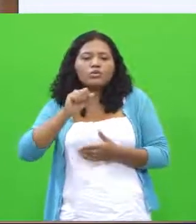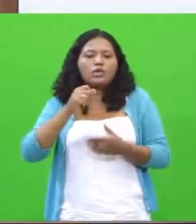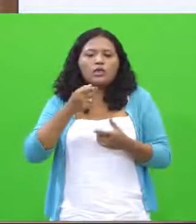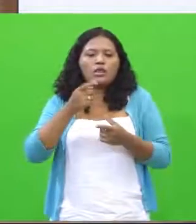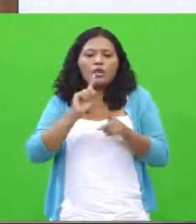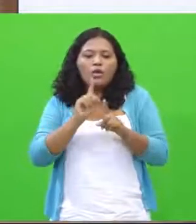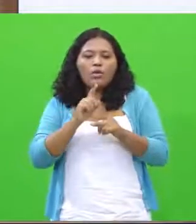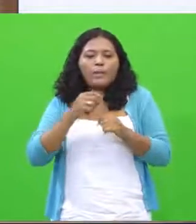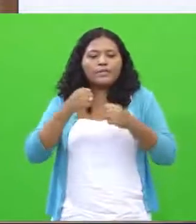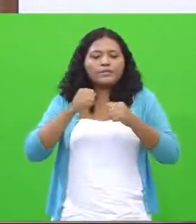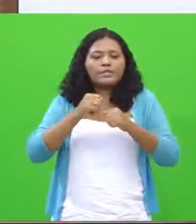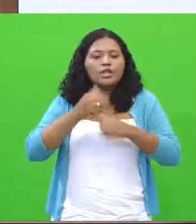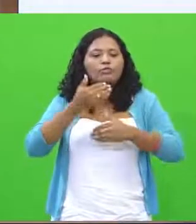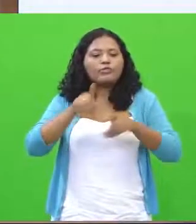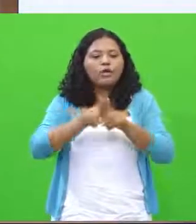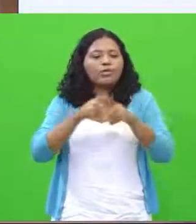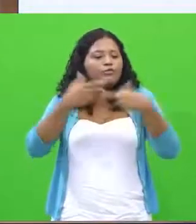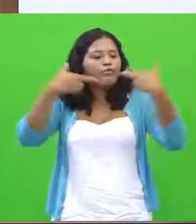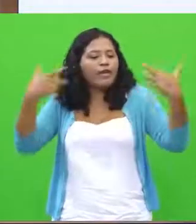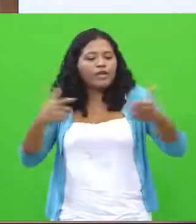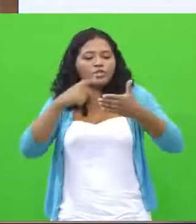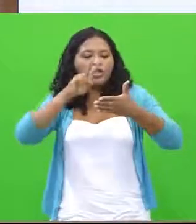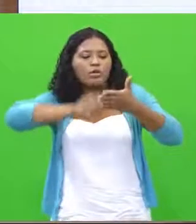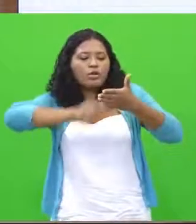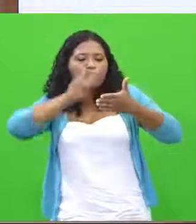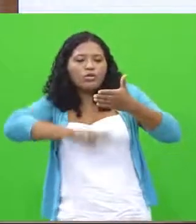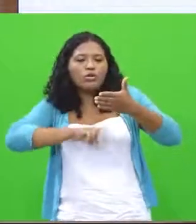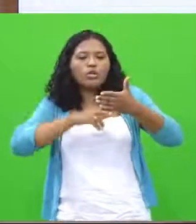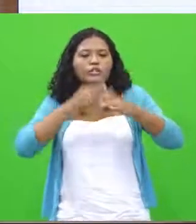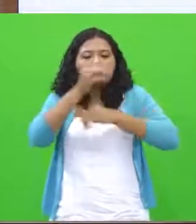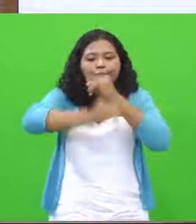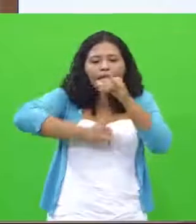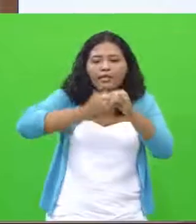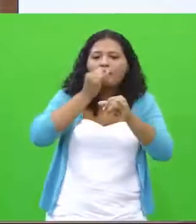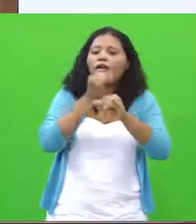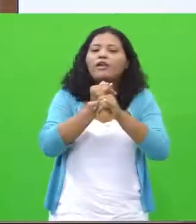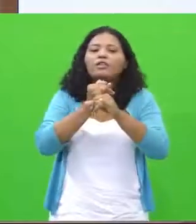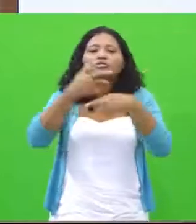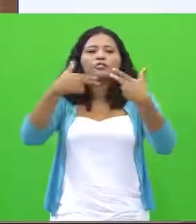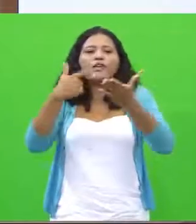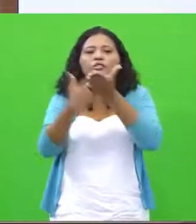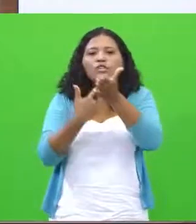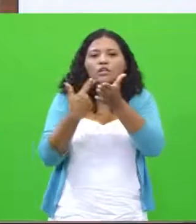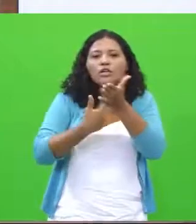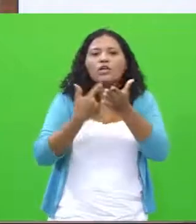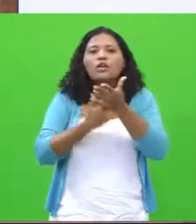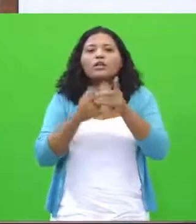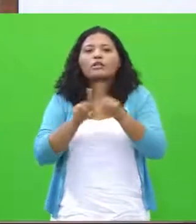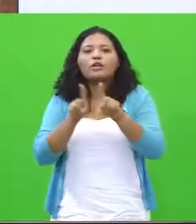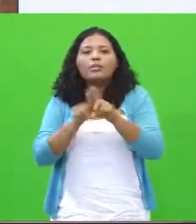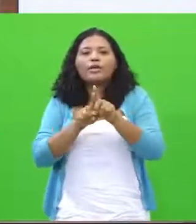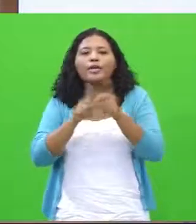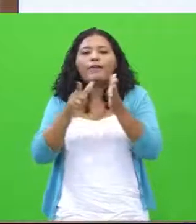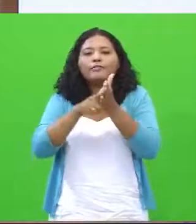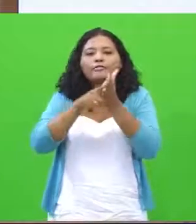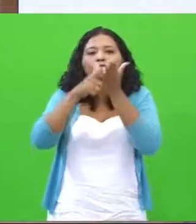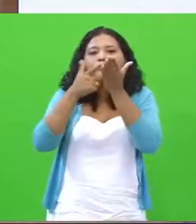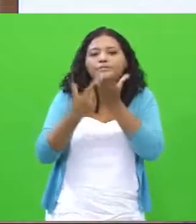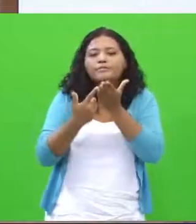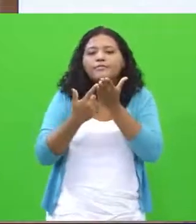temos a internet tem vários textos que podem ser lidos outro ponto que ele destacou muito as revistas